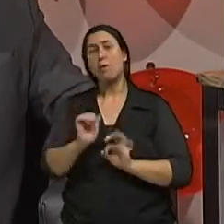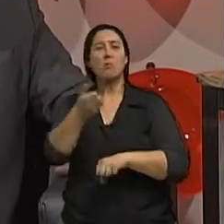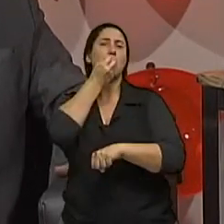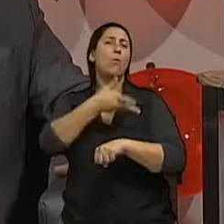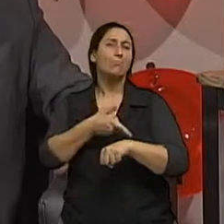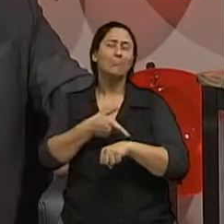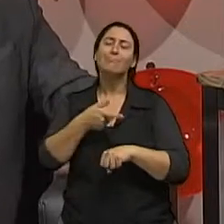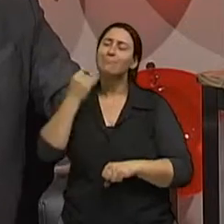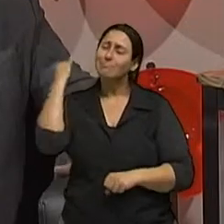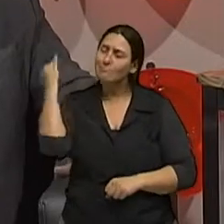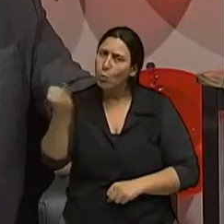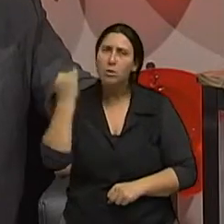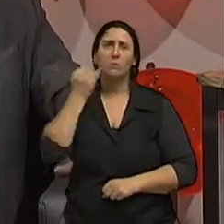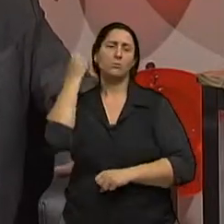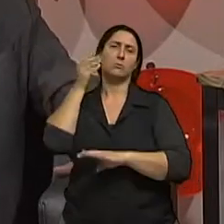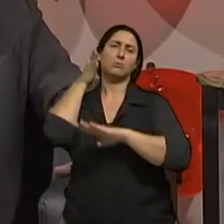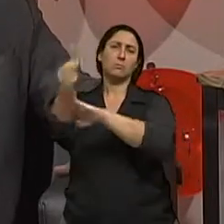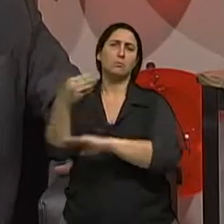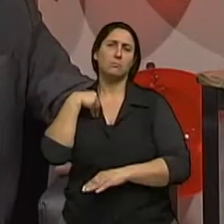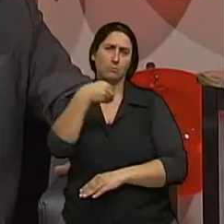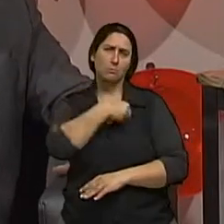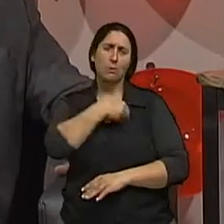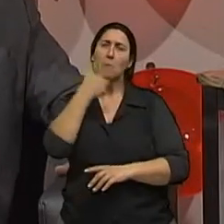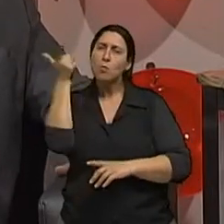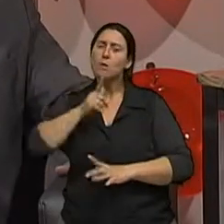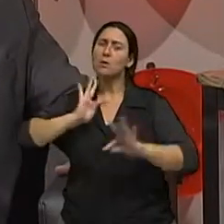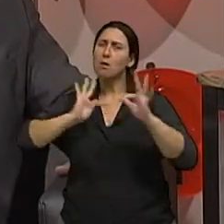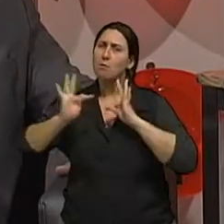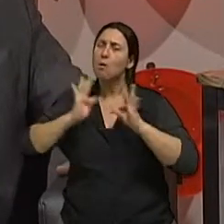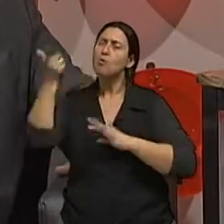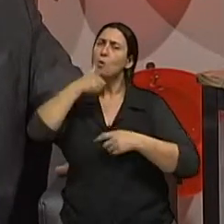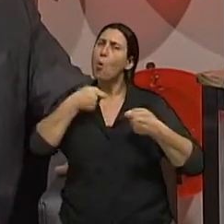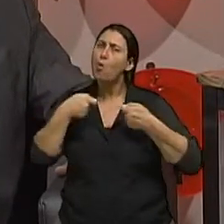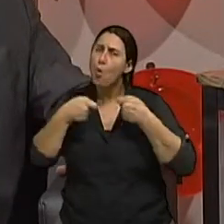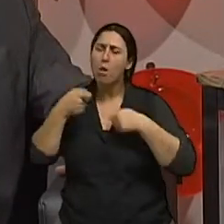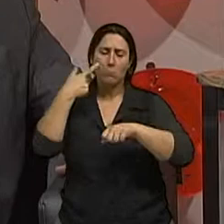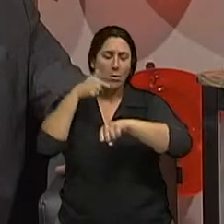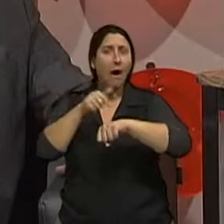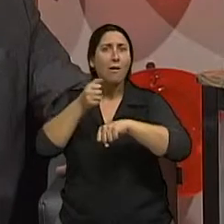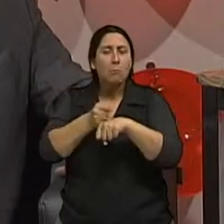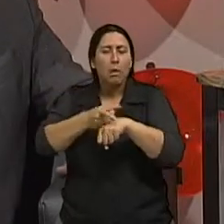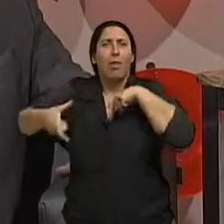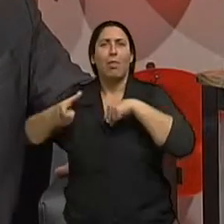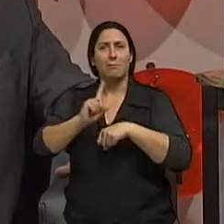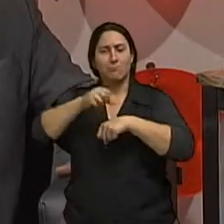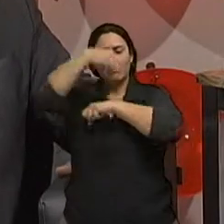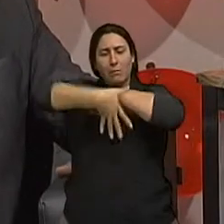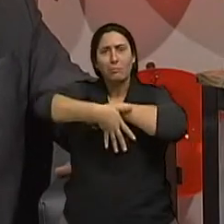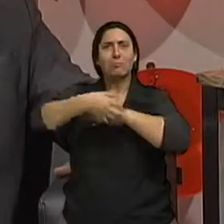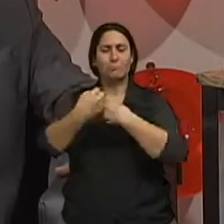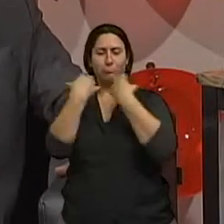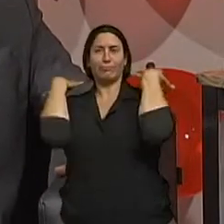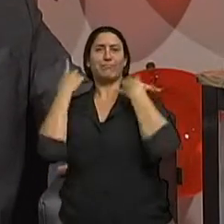sentido de tratar para controlar para não deixar a doença aumentar mais não deixar a doença passar para outros